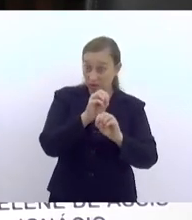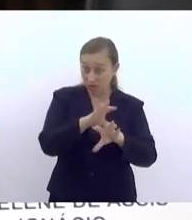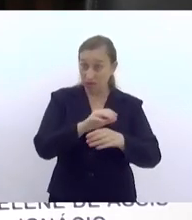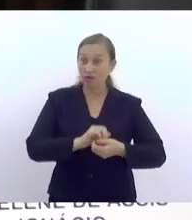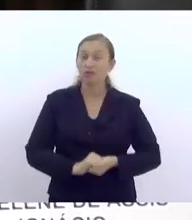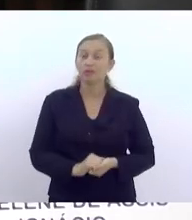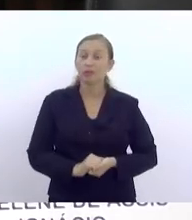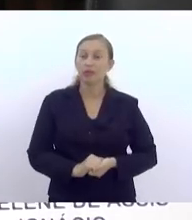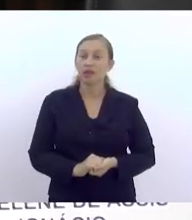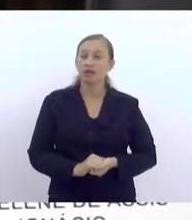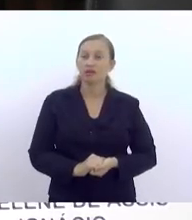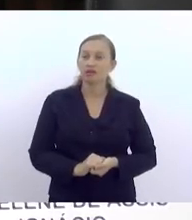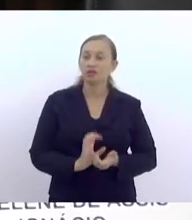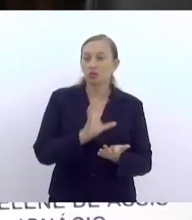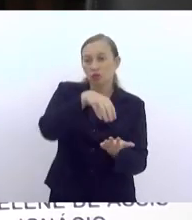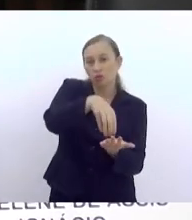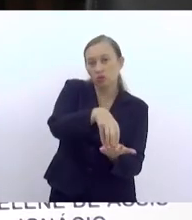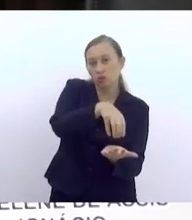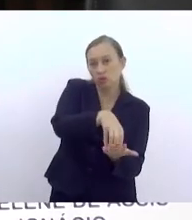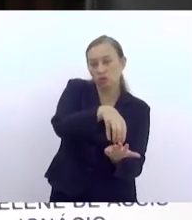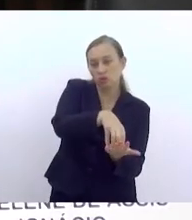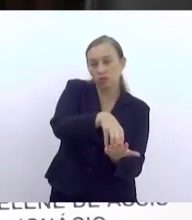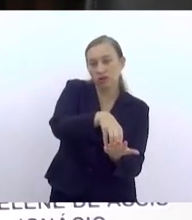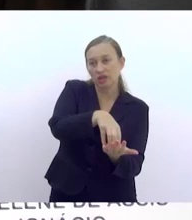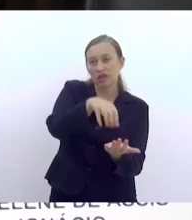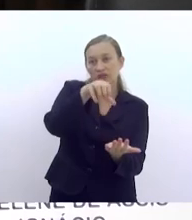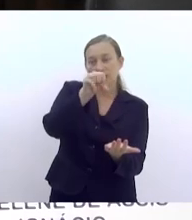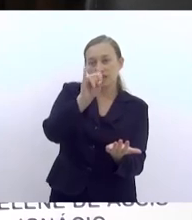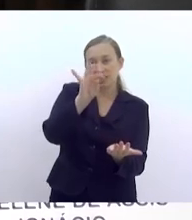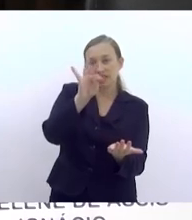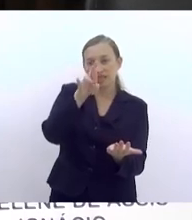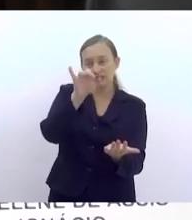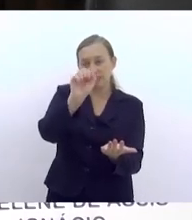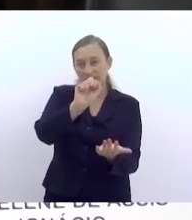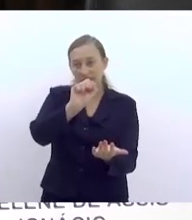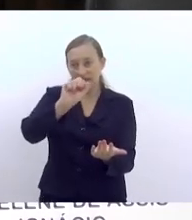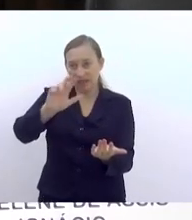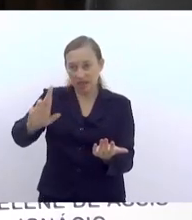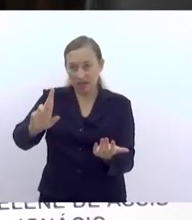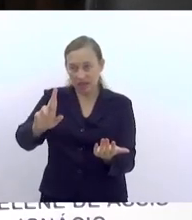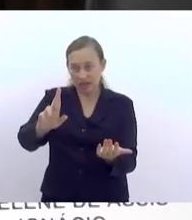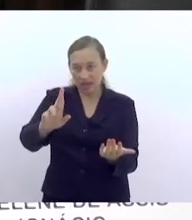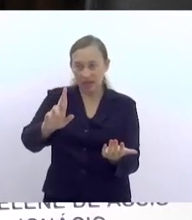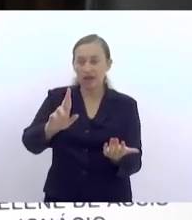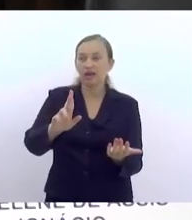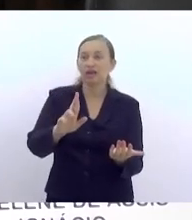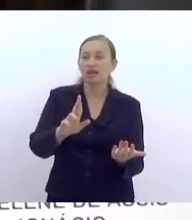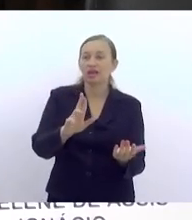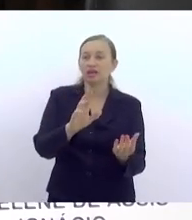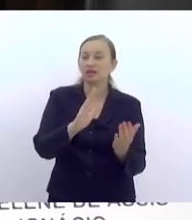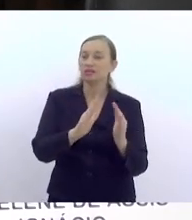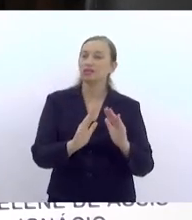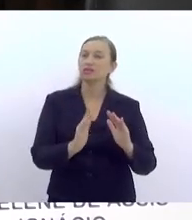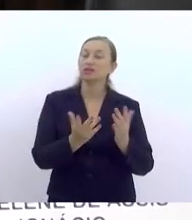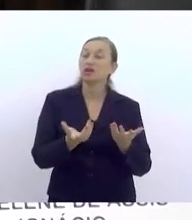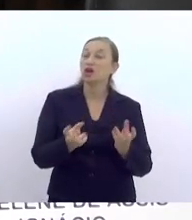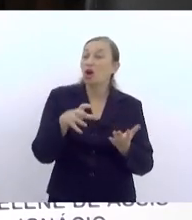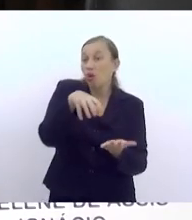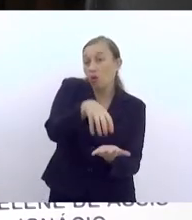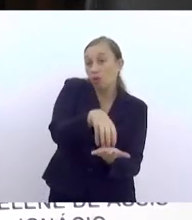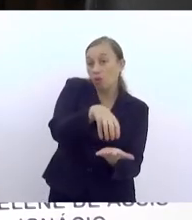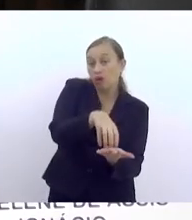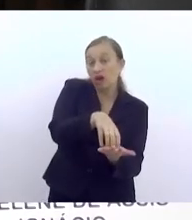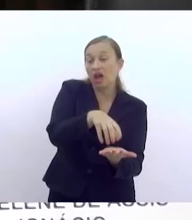no núcleo interdisciplinar de apoio a unidades escolares, justamente, é um núcleo composto por